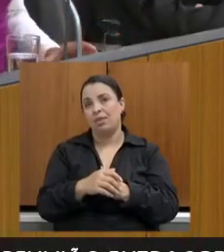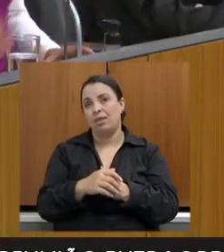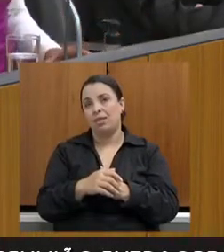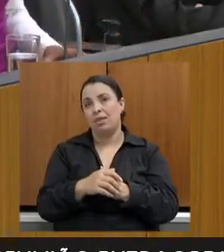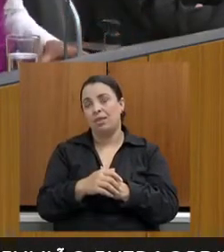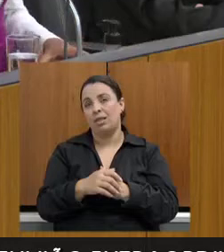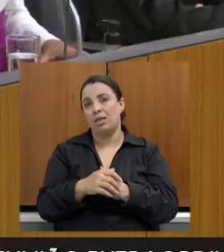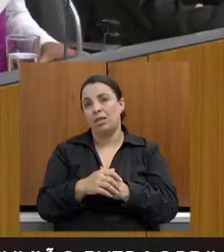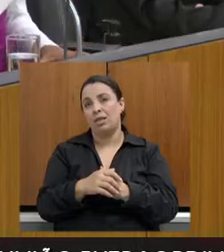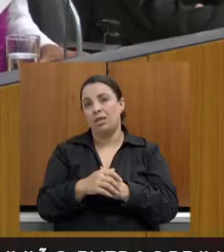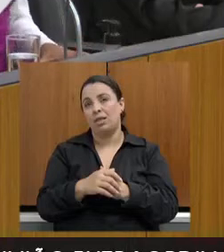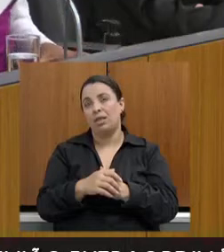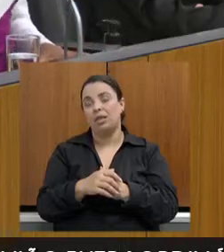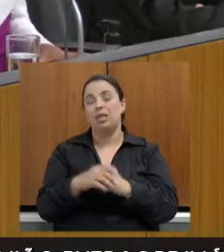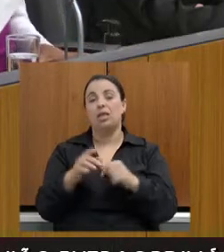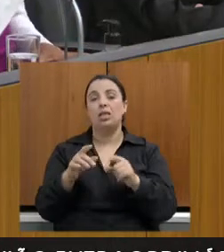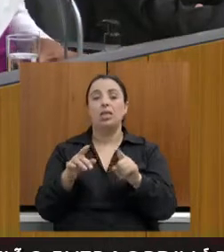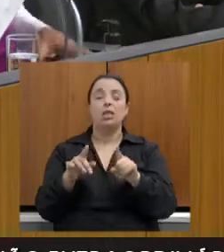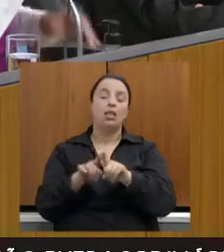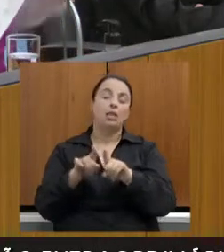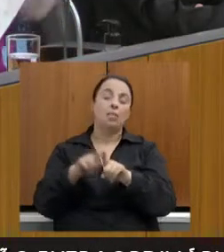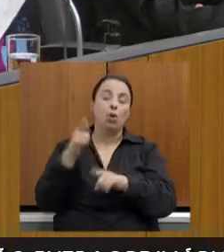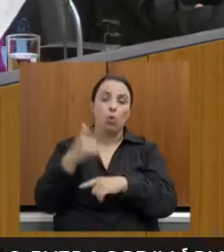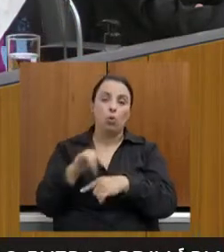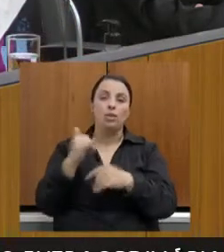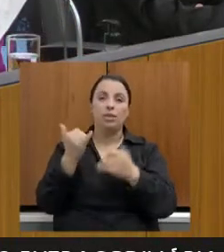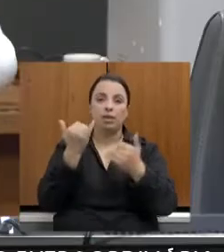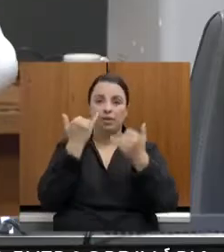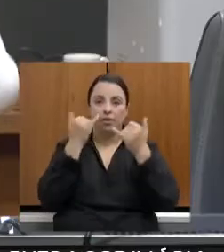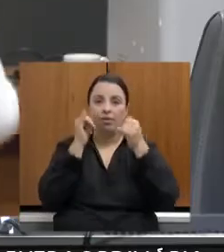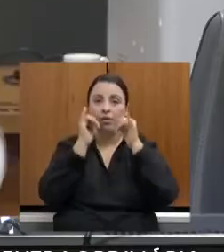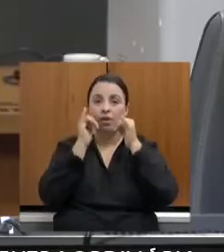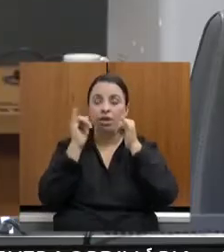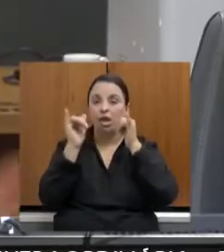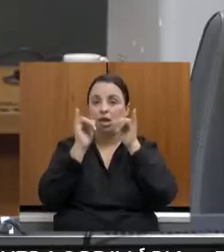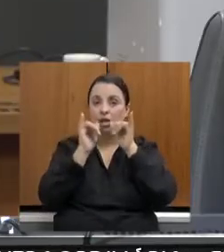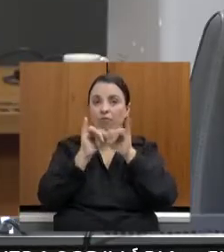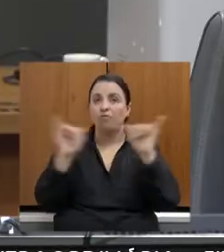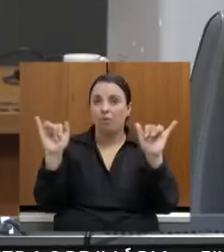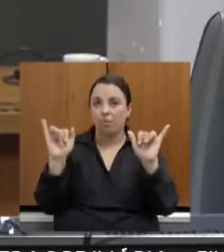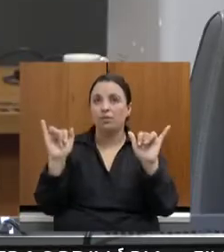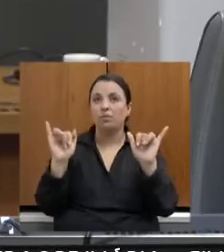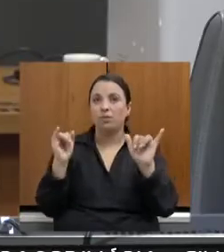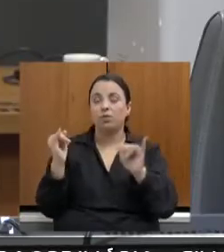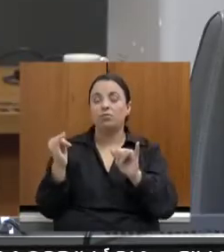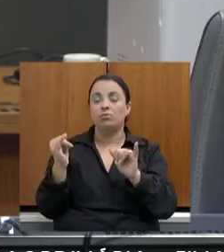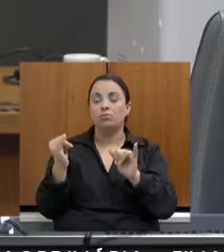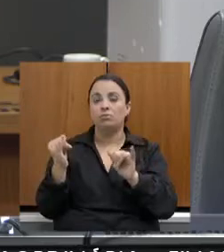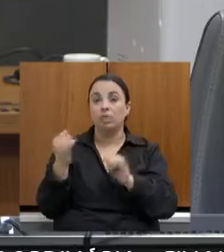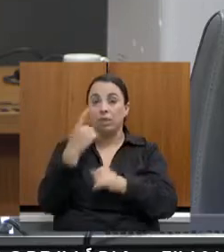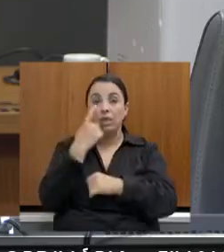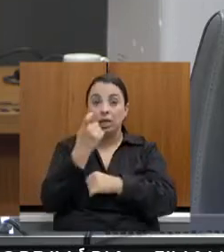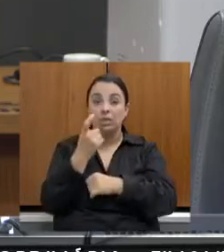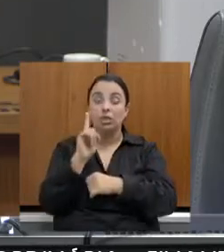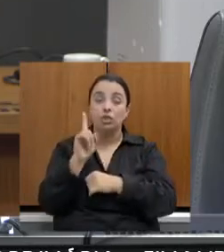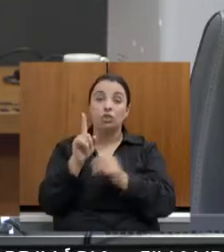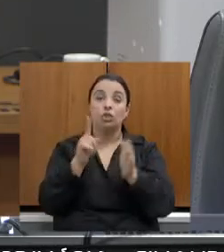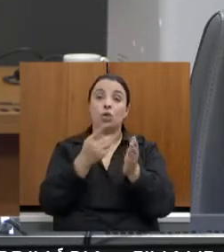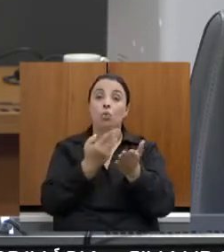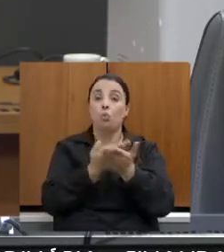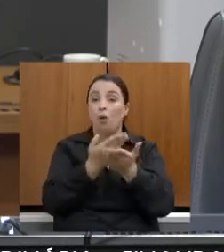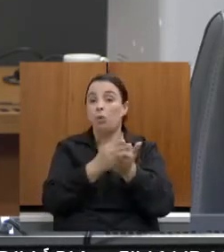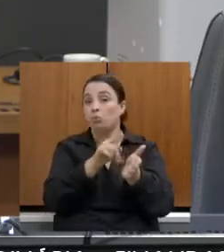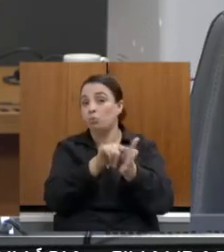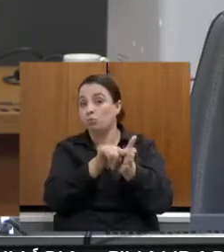E um outro, e trago também uma outra informação interessante, é de um estudo que foi feito, inclusive, por um estagiário